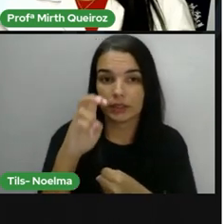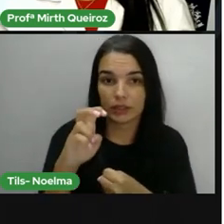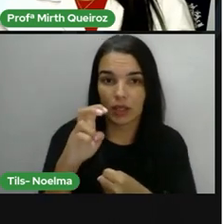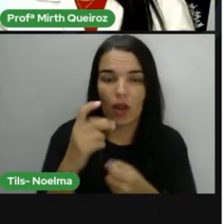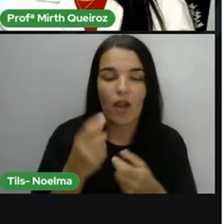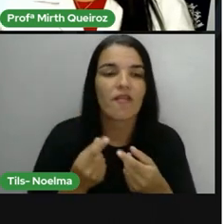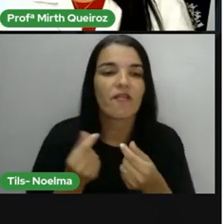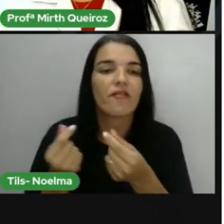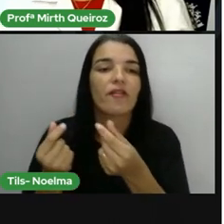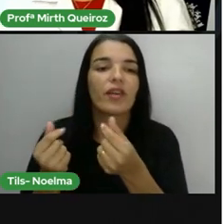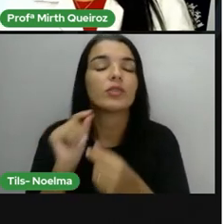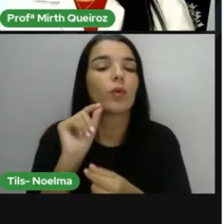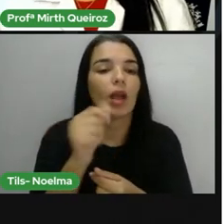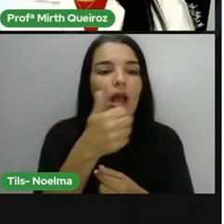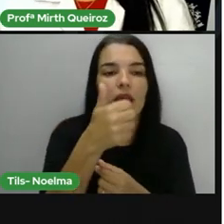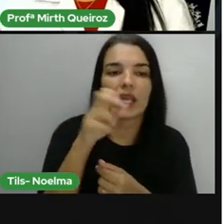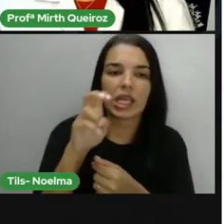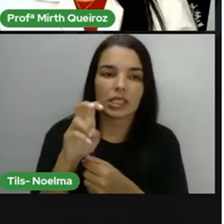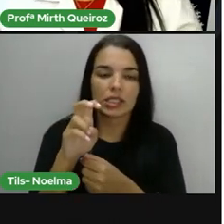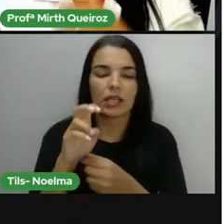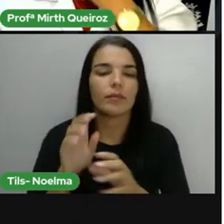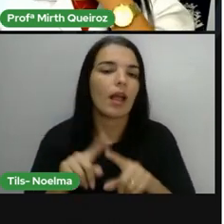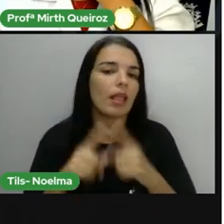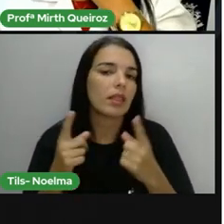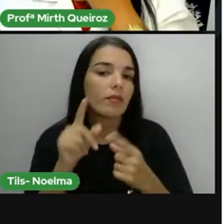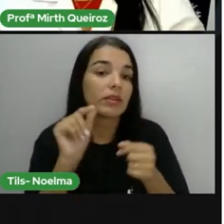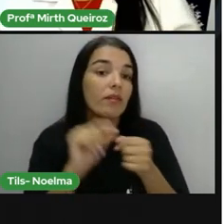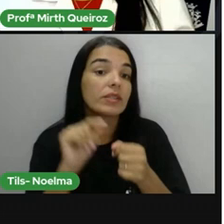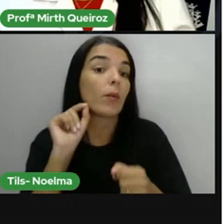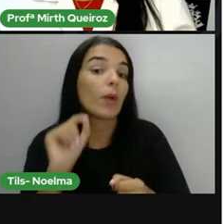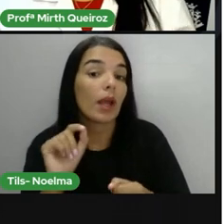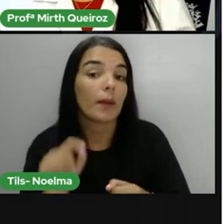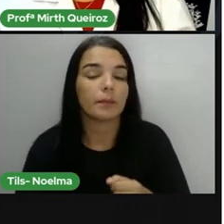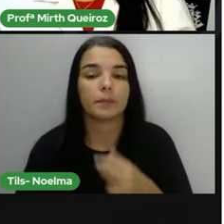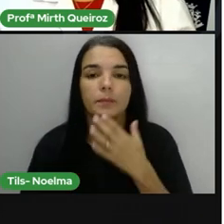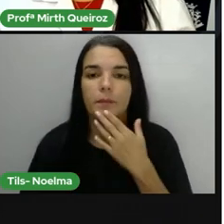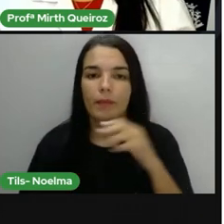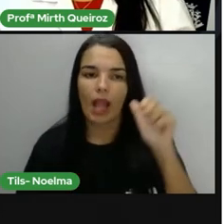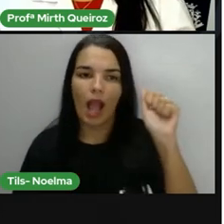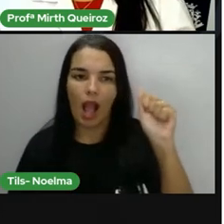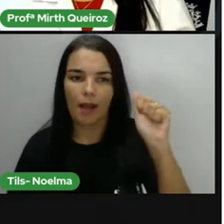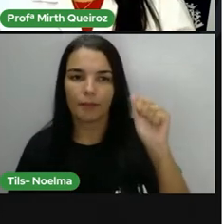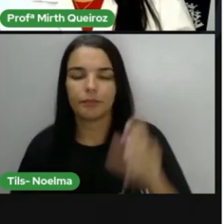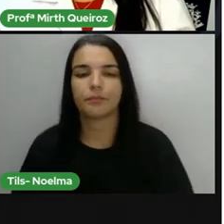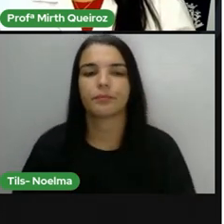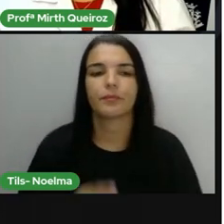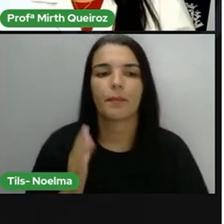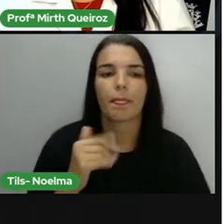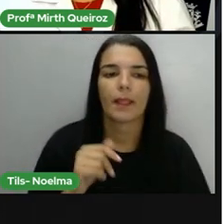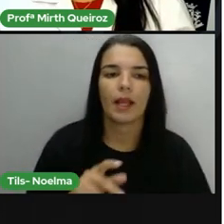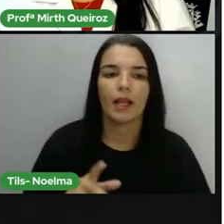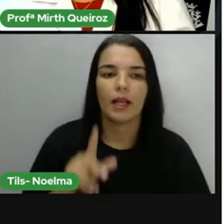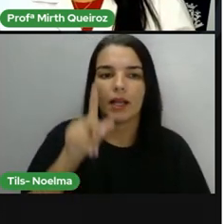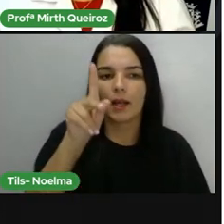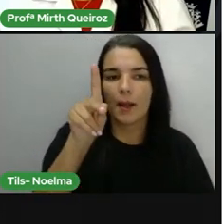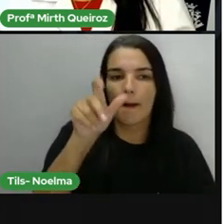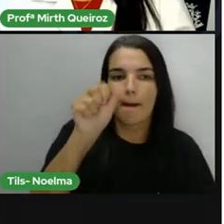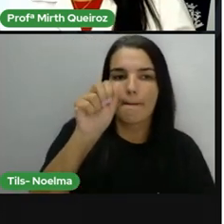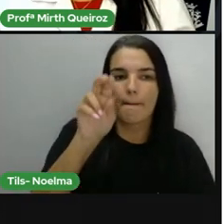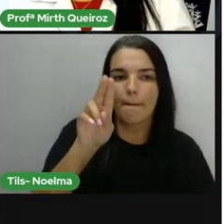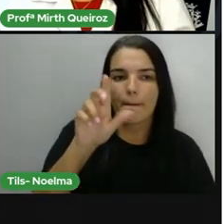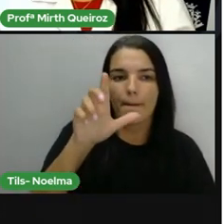15 reais, responda. Aí temos a alternativa aí, letra A. Questão A, né? Na verdade.